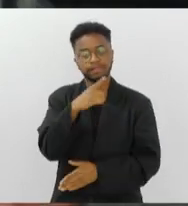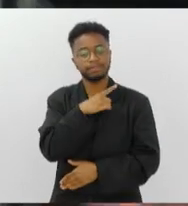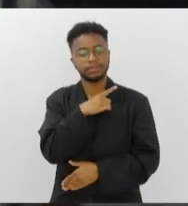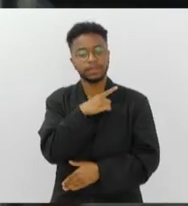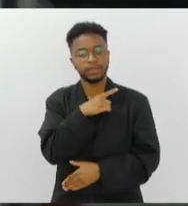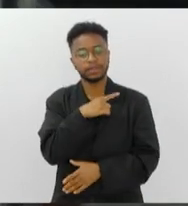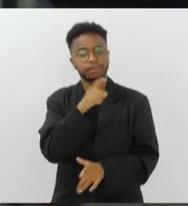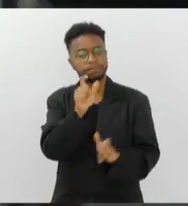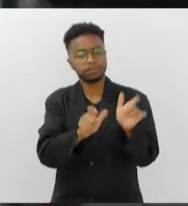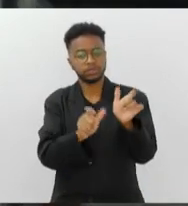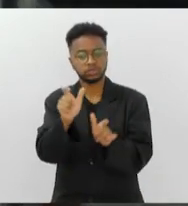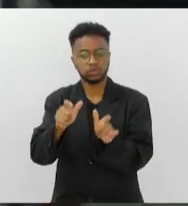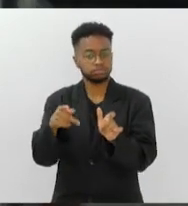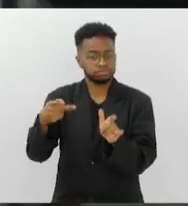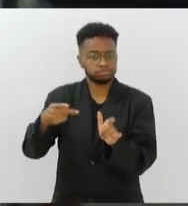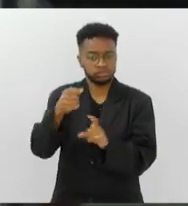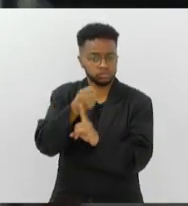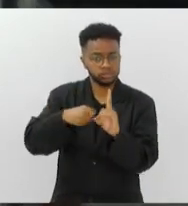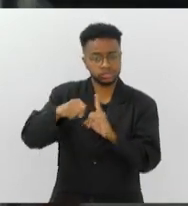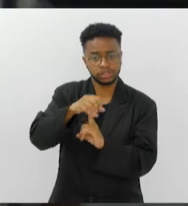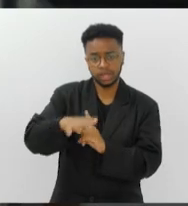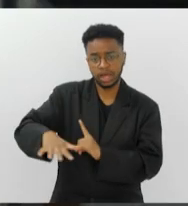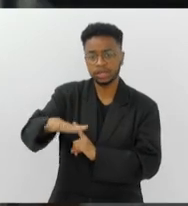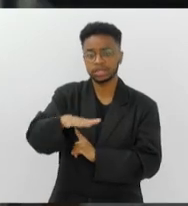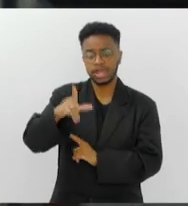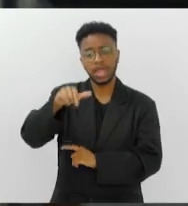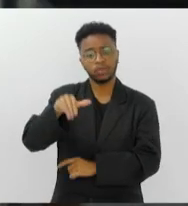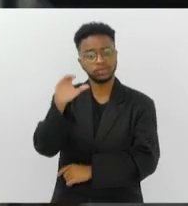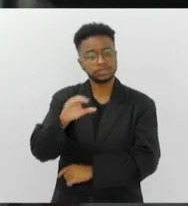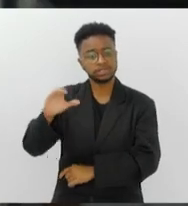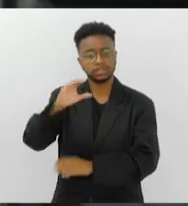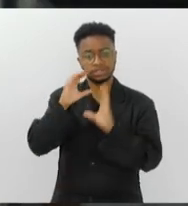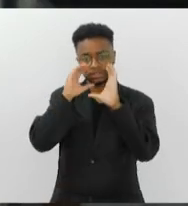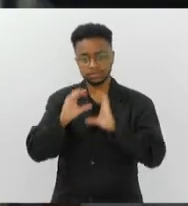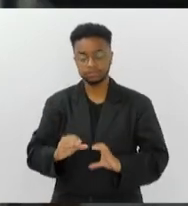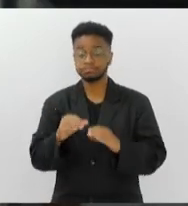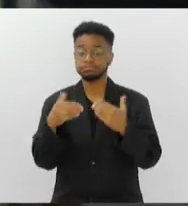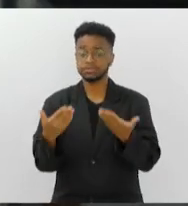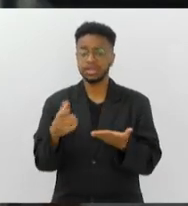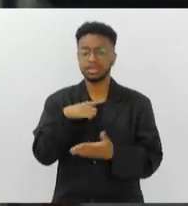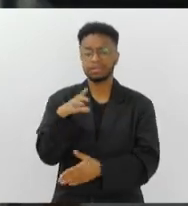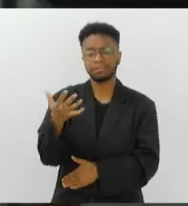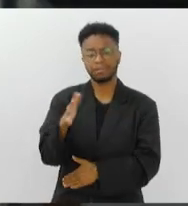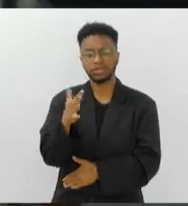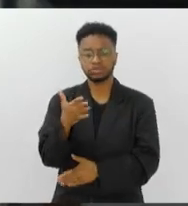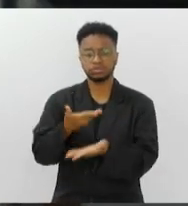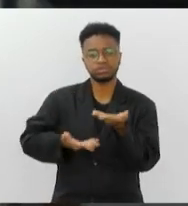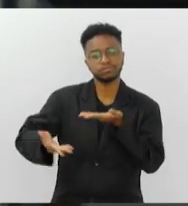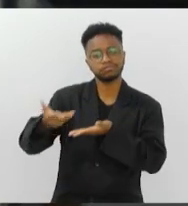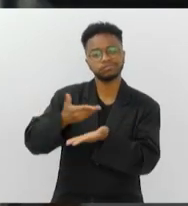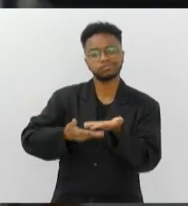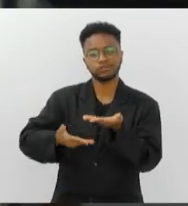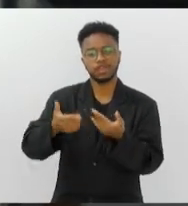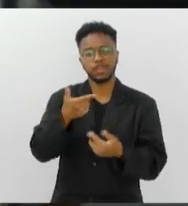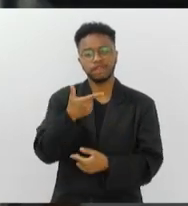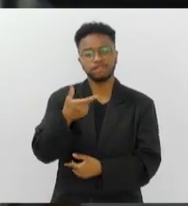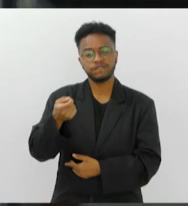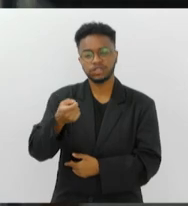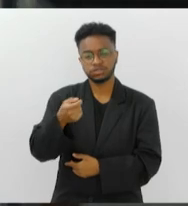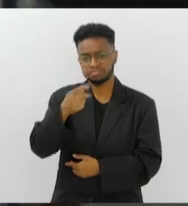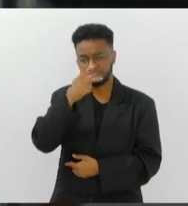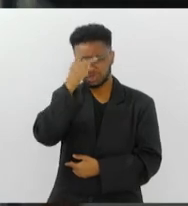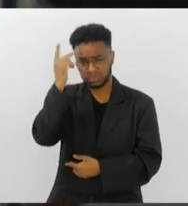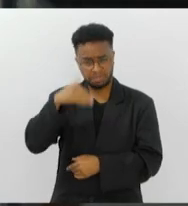pessoas da sociedade que são os nossos cientistas cidadãos. Então a gente tem mais ou menos envolvido aí mais de 20 pessoas,